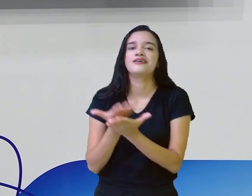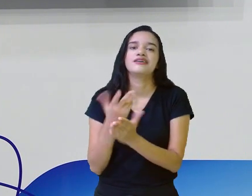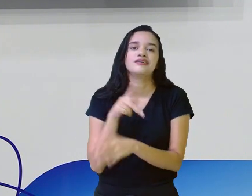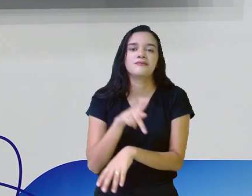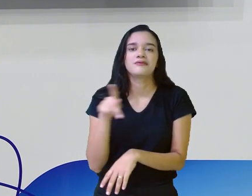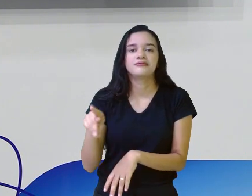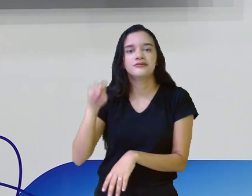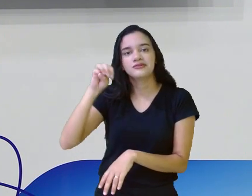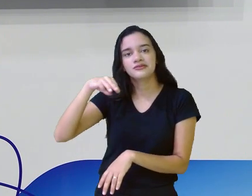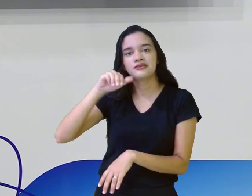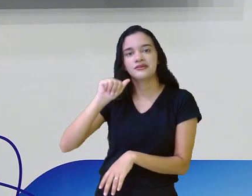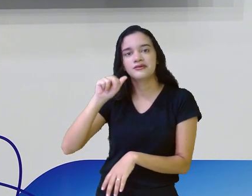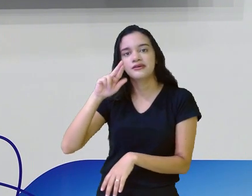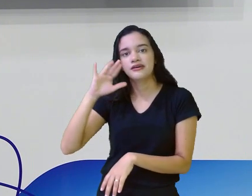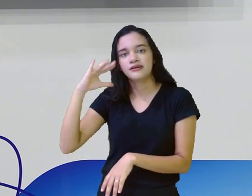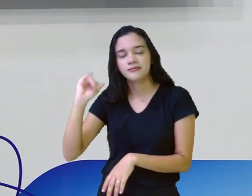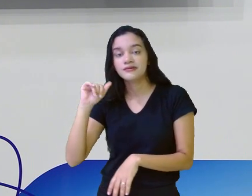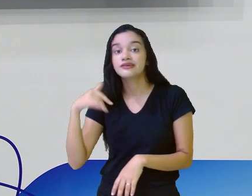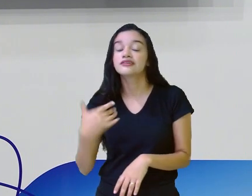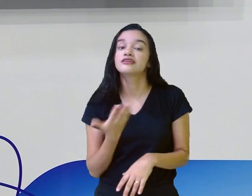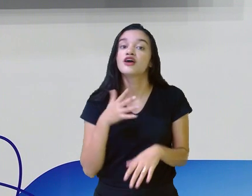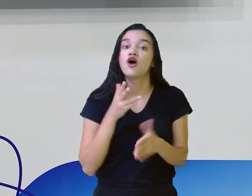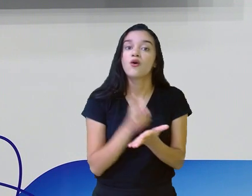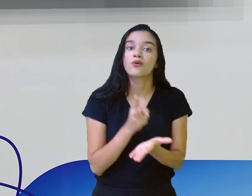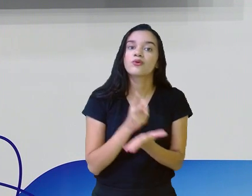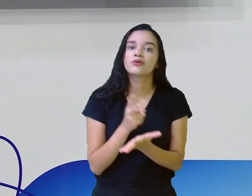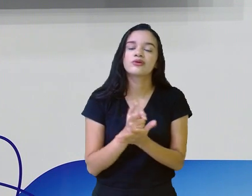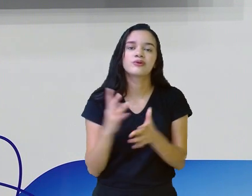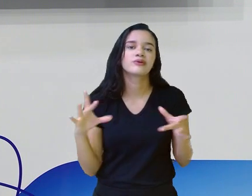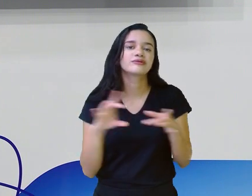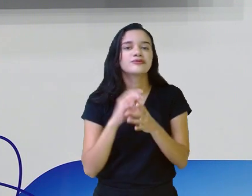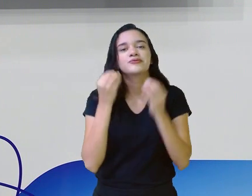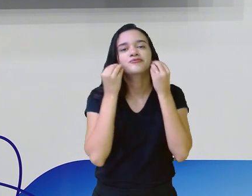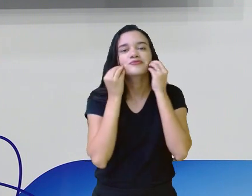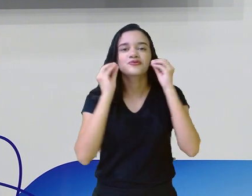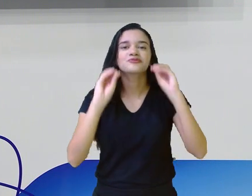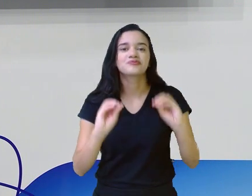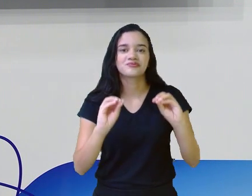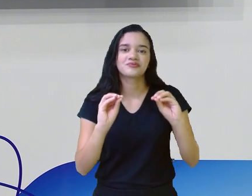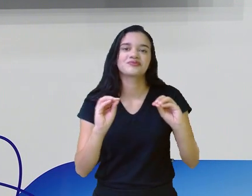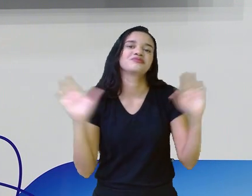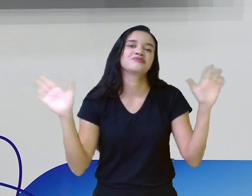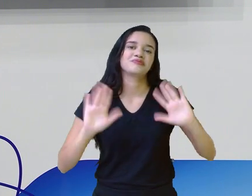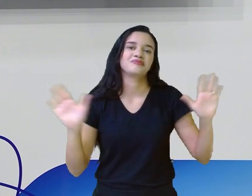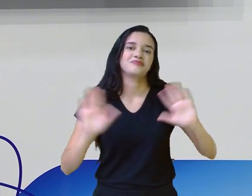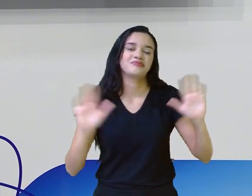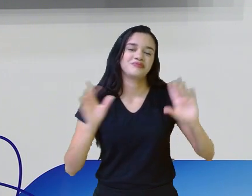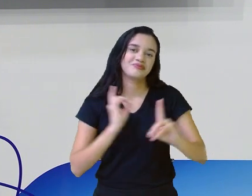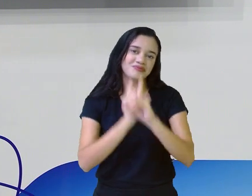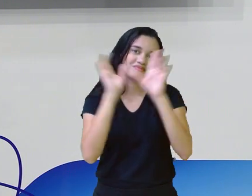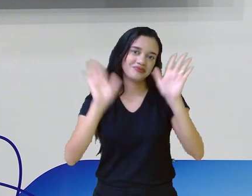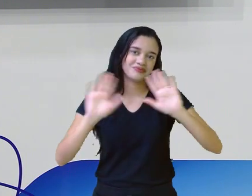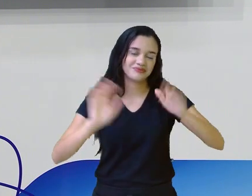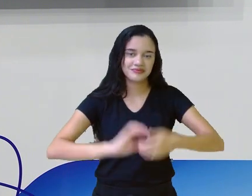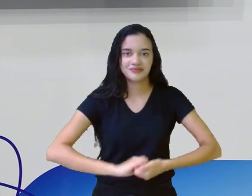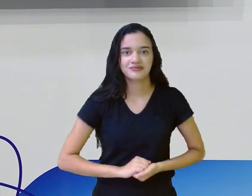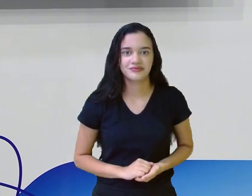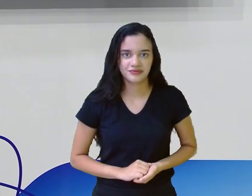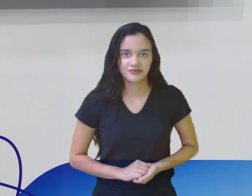Márcia. Fica conectada aqui com a gente no Educa Recife. Um beijo, meus amores. Até a nossa próxima aula. Tchau.